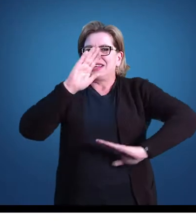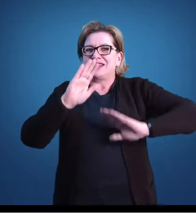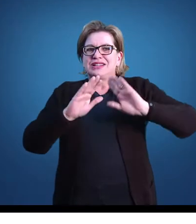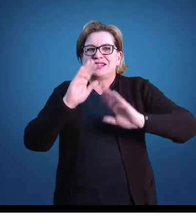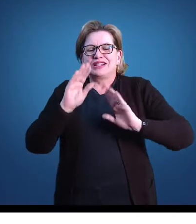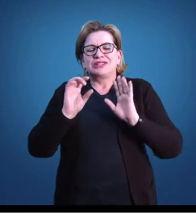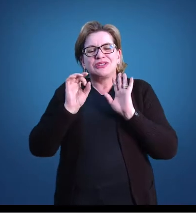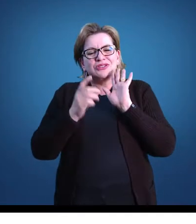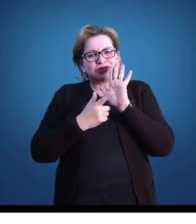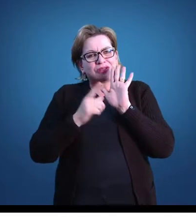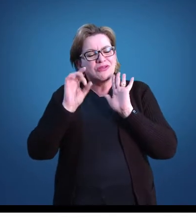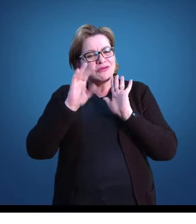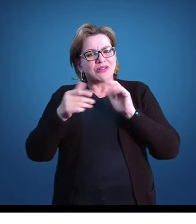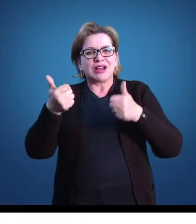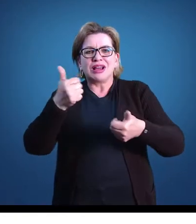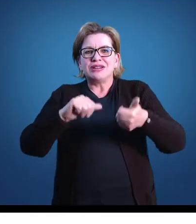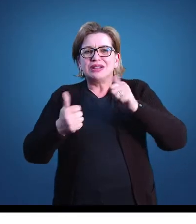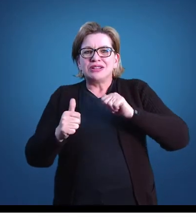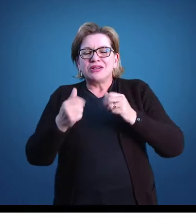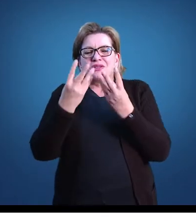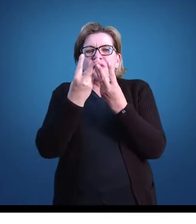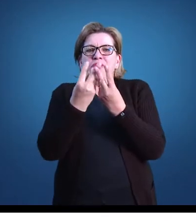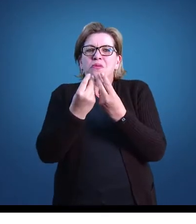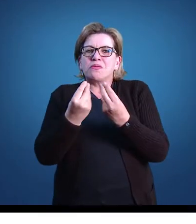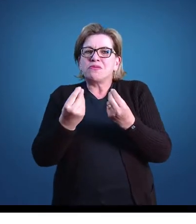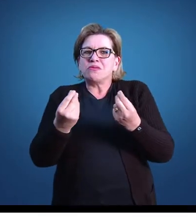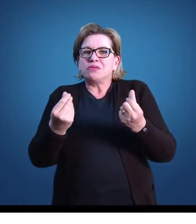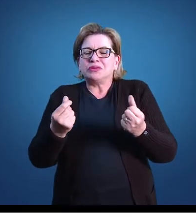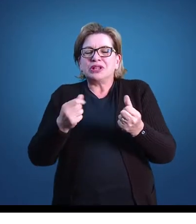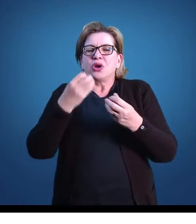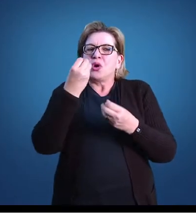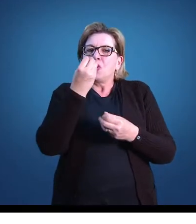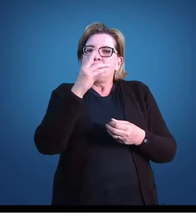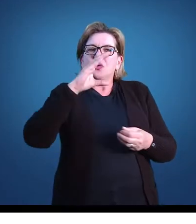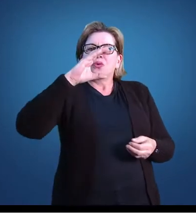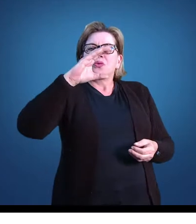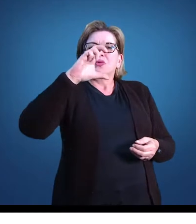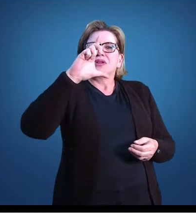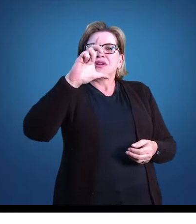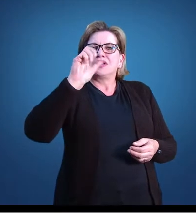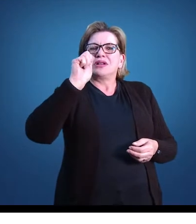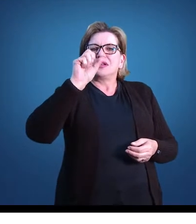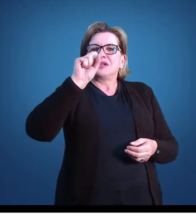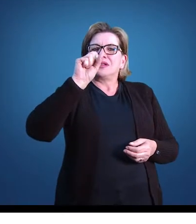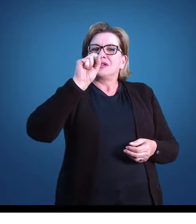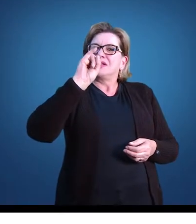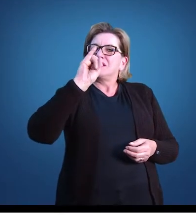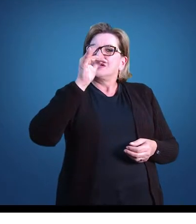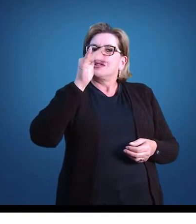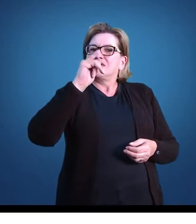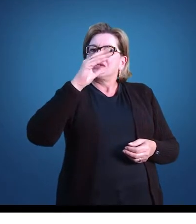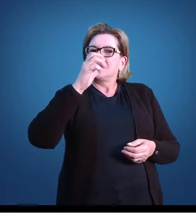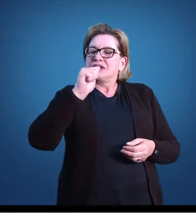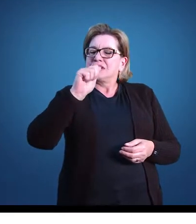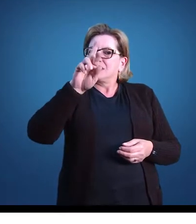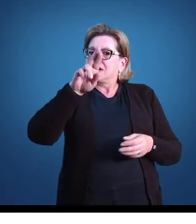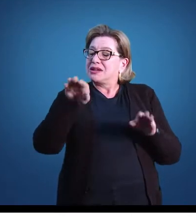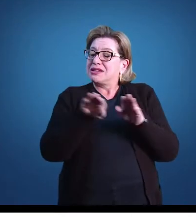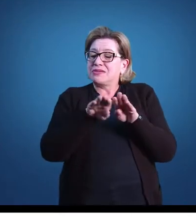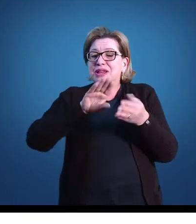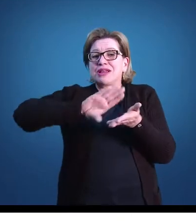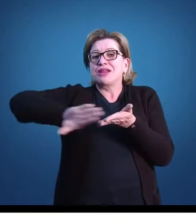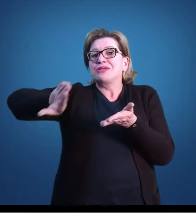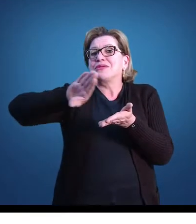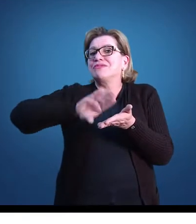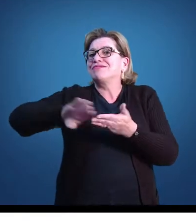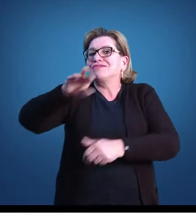serve somente para qualificar, classificar e muitas vezes excluir os alunos que não se encaixam